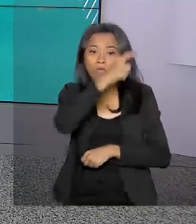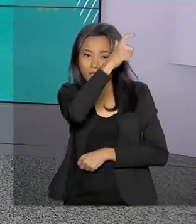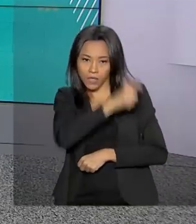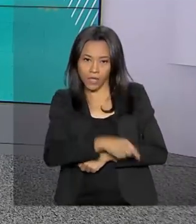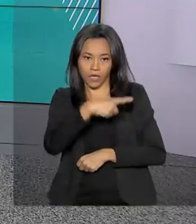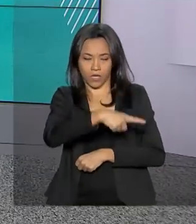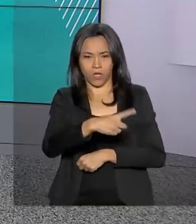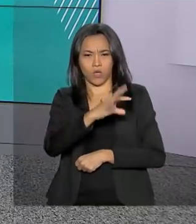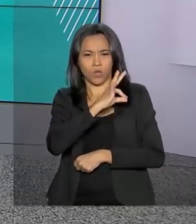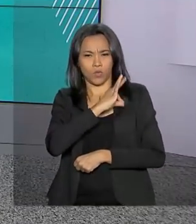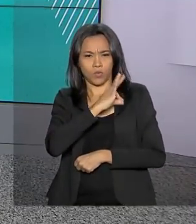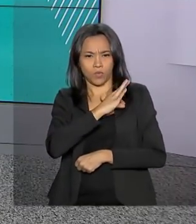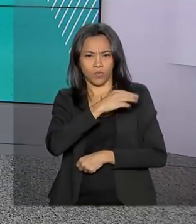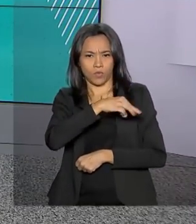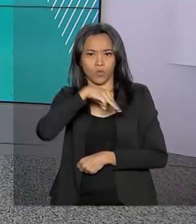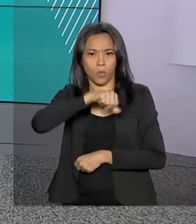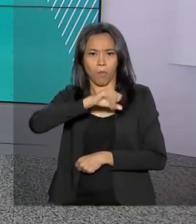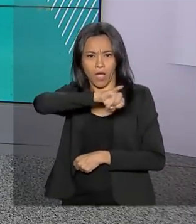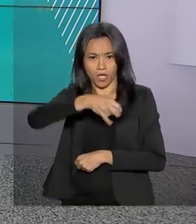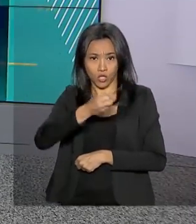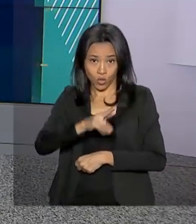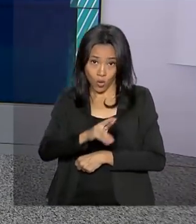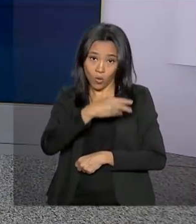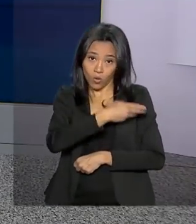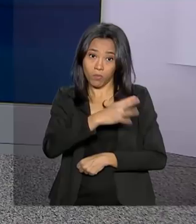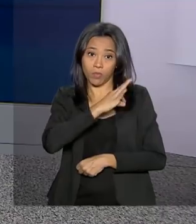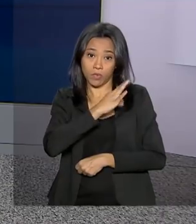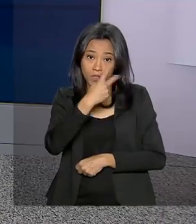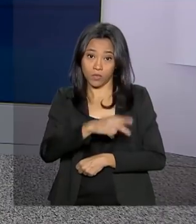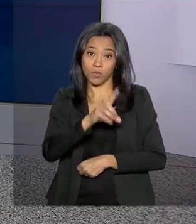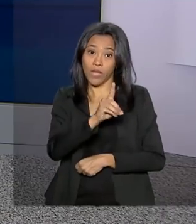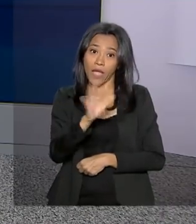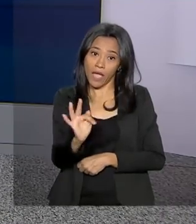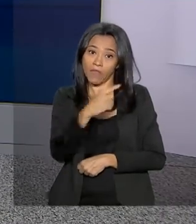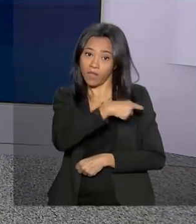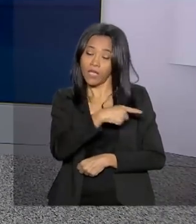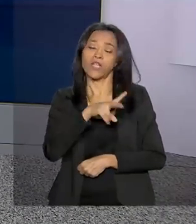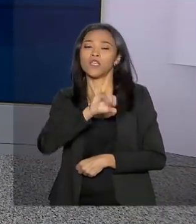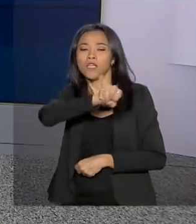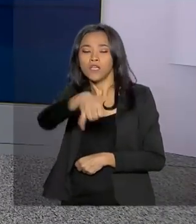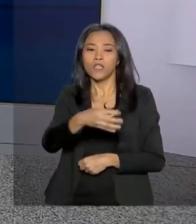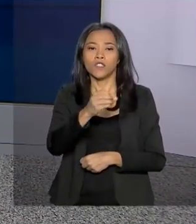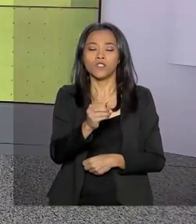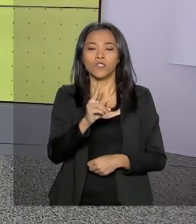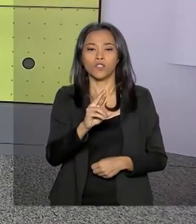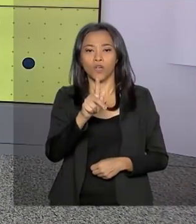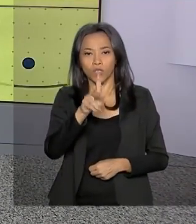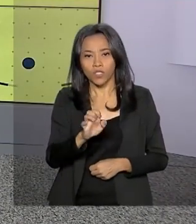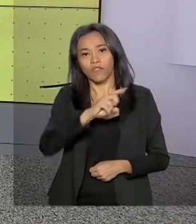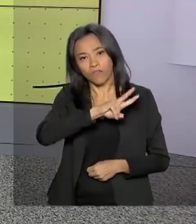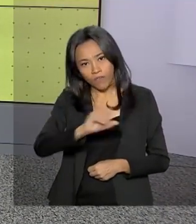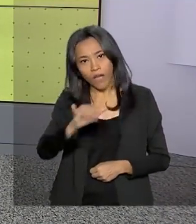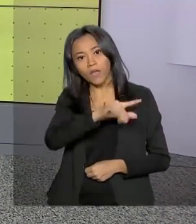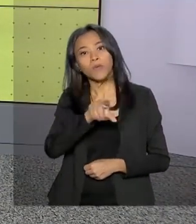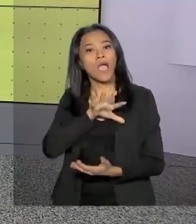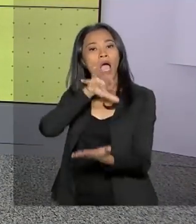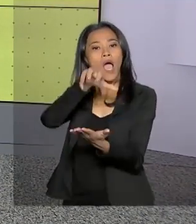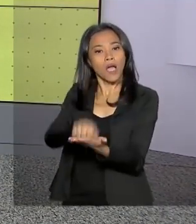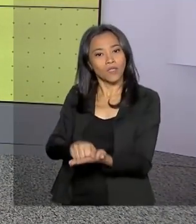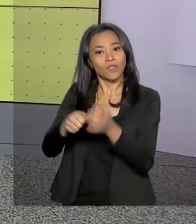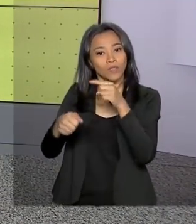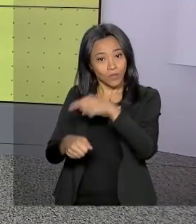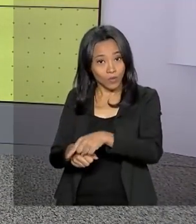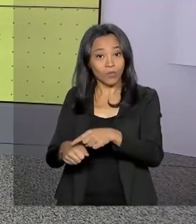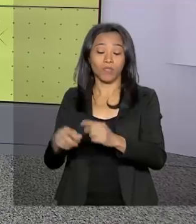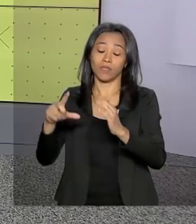Polícia Militar do Distrito Federal, Jorge Antônio de Oliveira Francisco, vai assumir o cargo de ministro da Secretaria-Geral da Presidência da